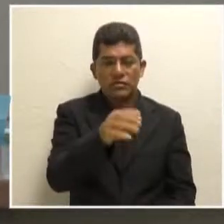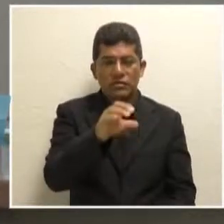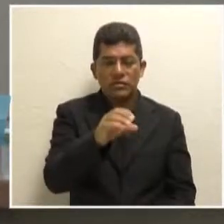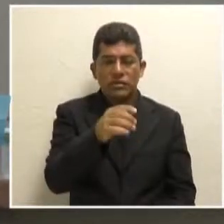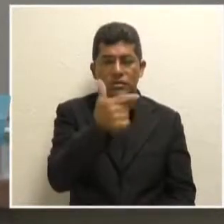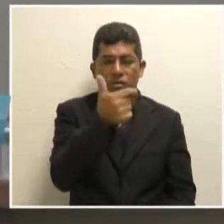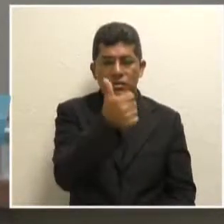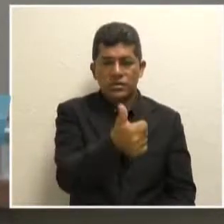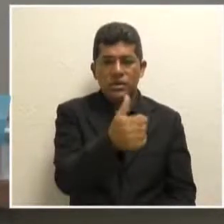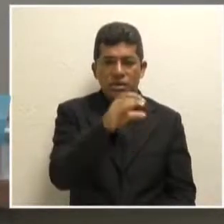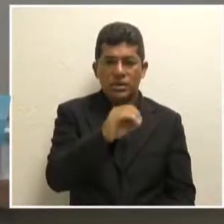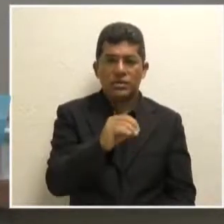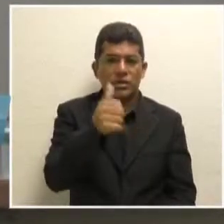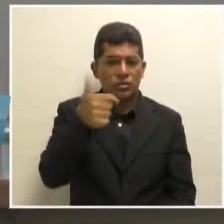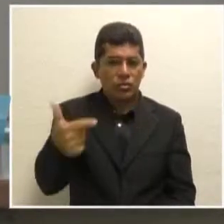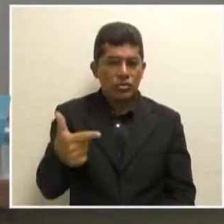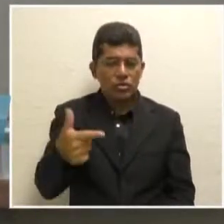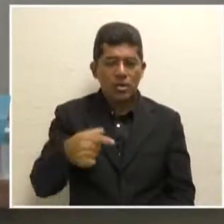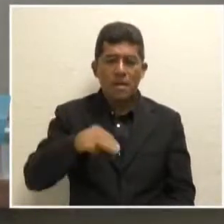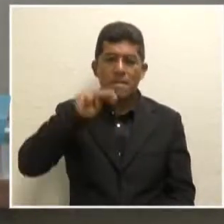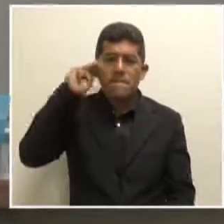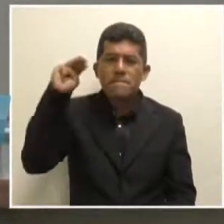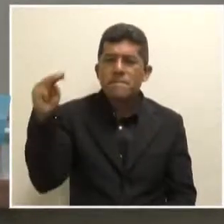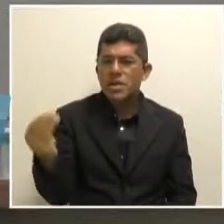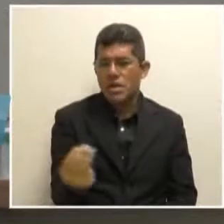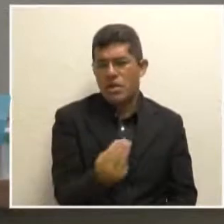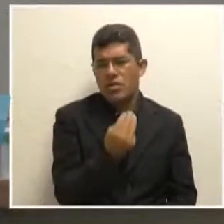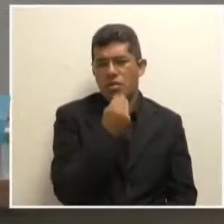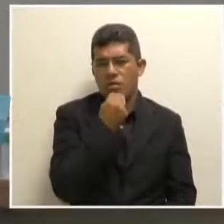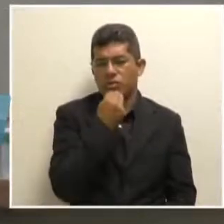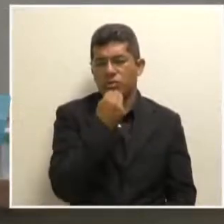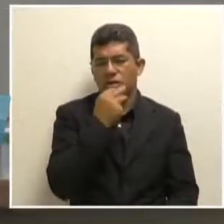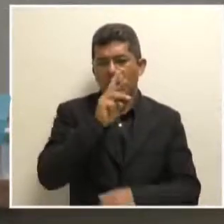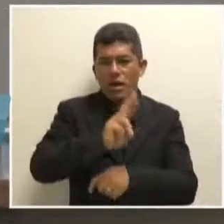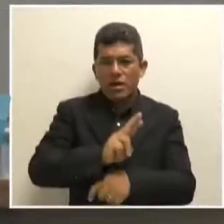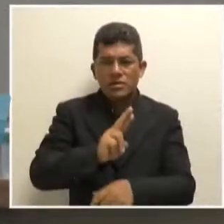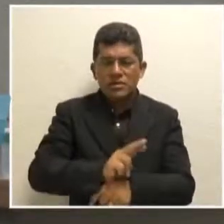102 milhões de reais é dinheiro demais.